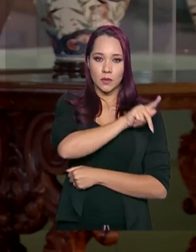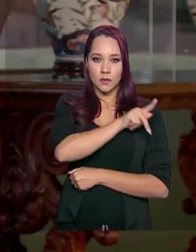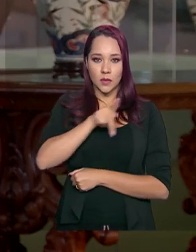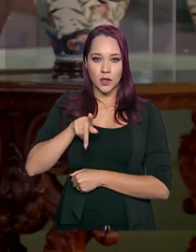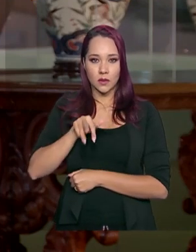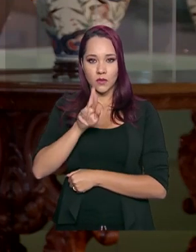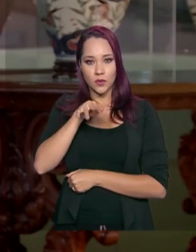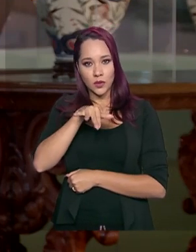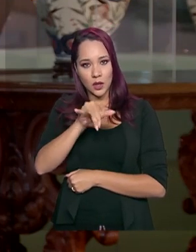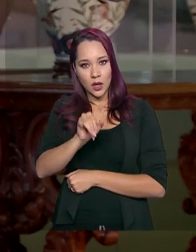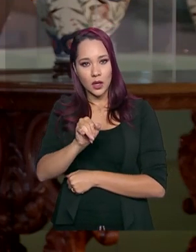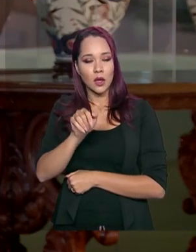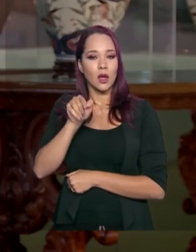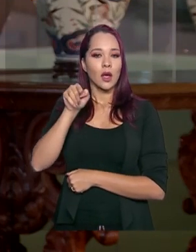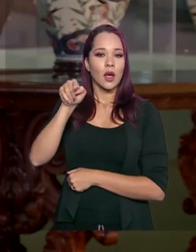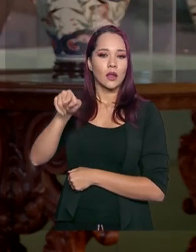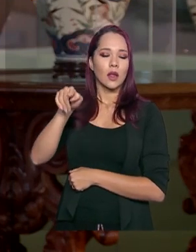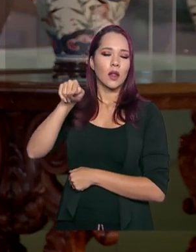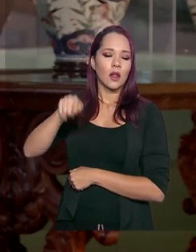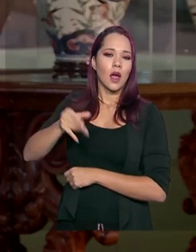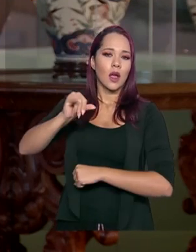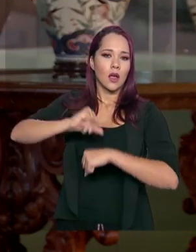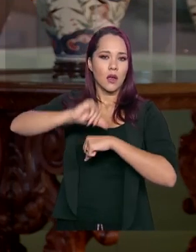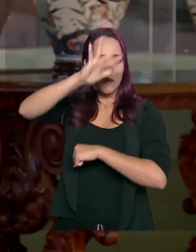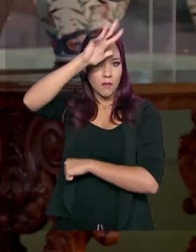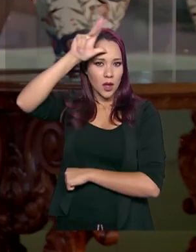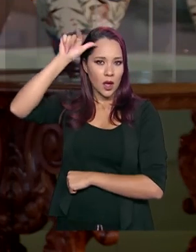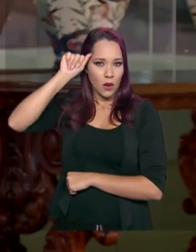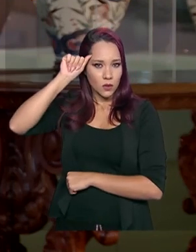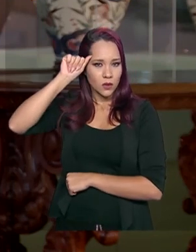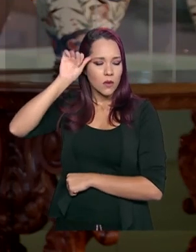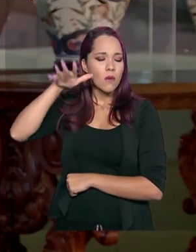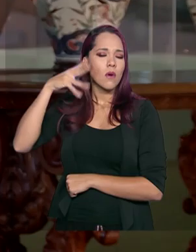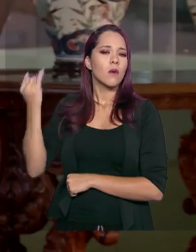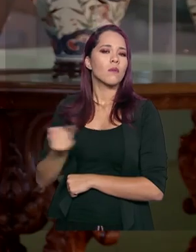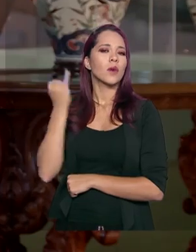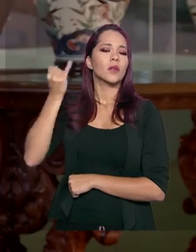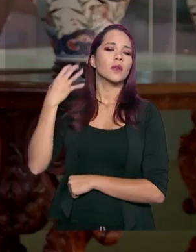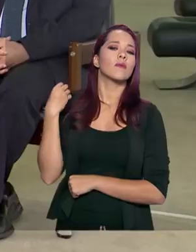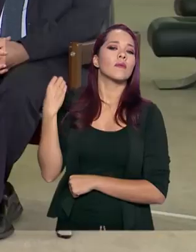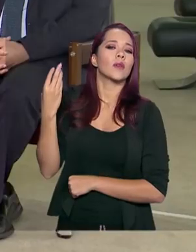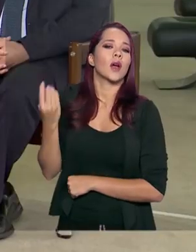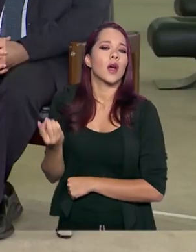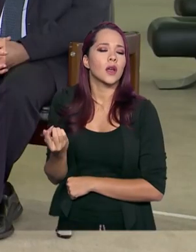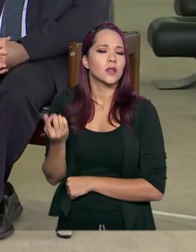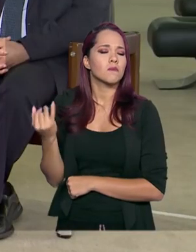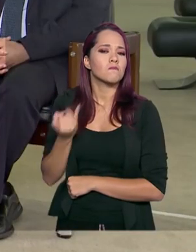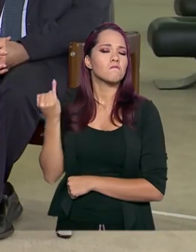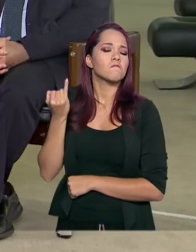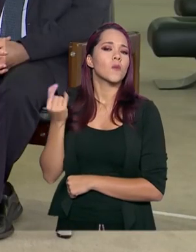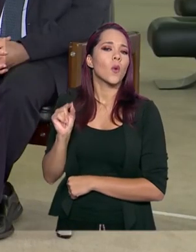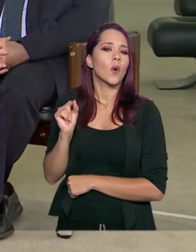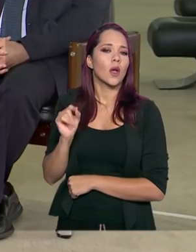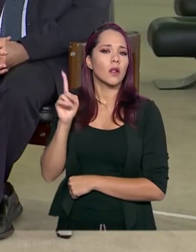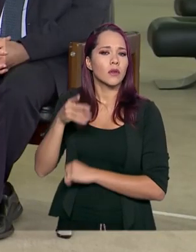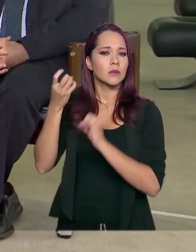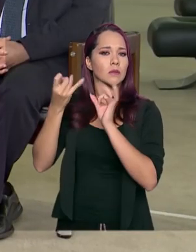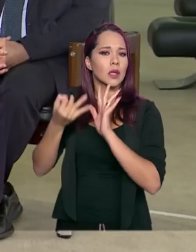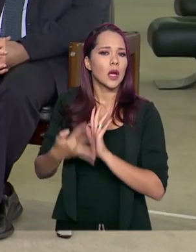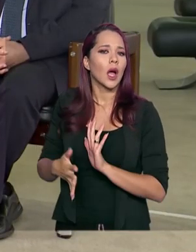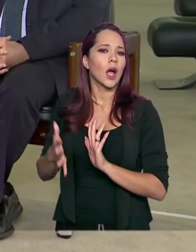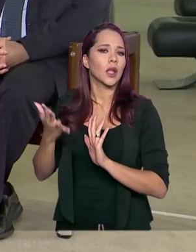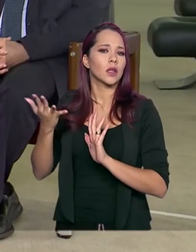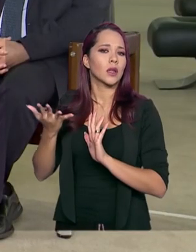até Boa Vista e Manaus. Qual a importância dessa viagem? Lá foram definidas outras